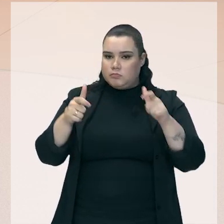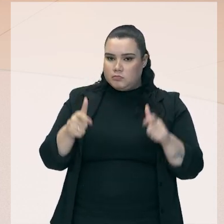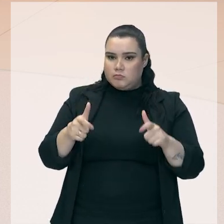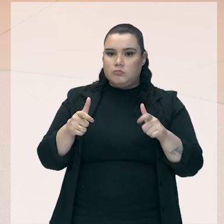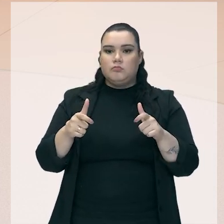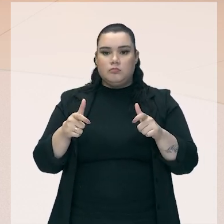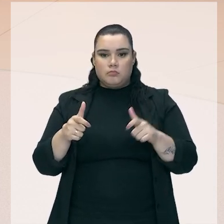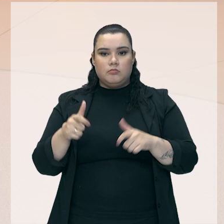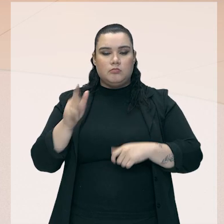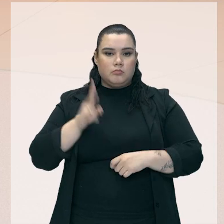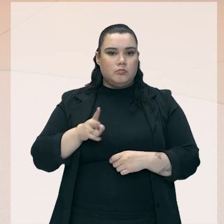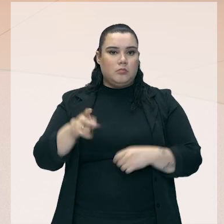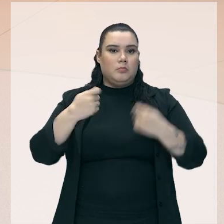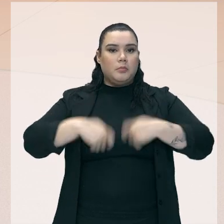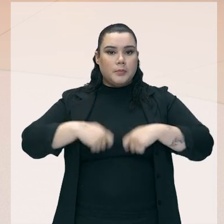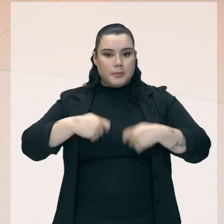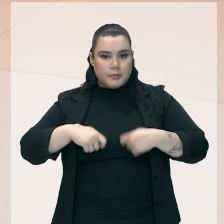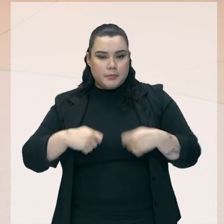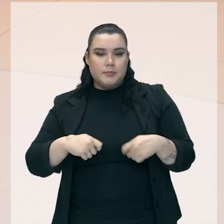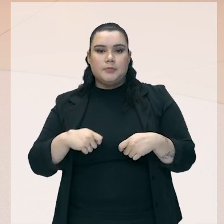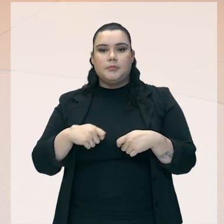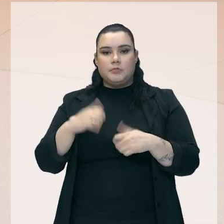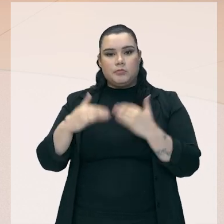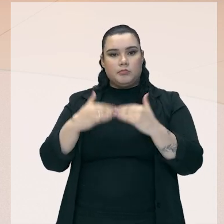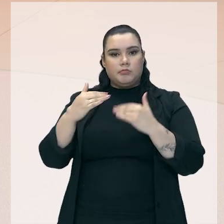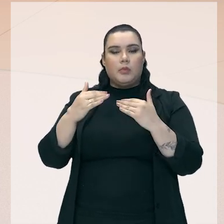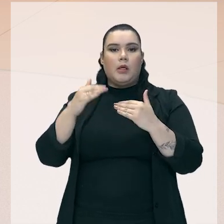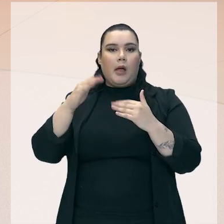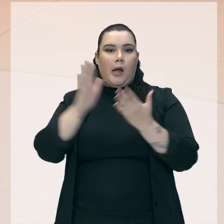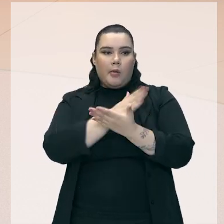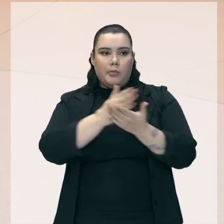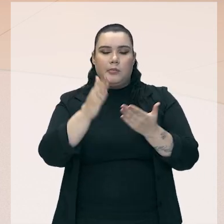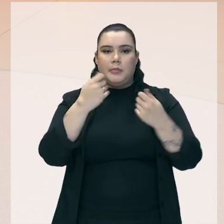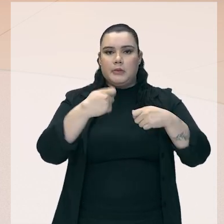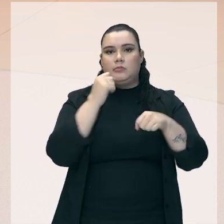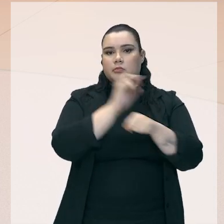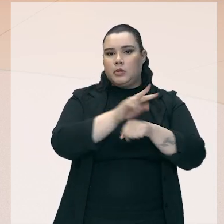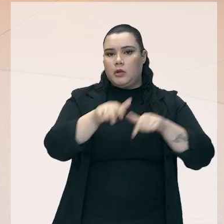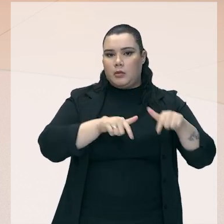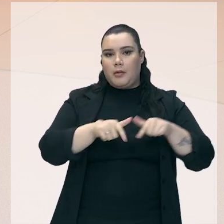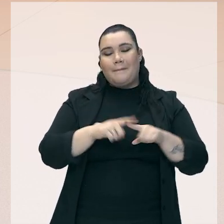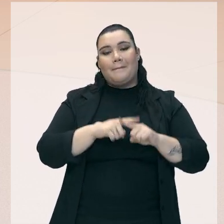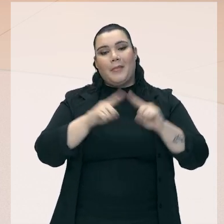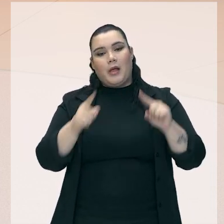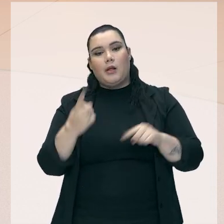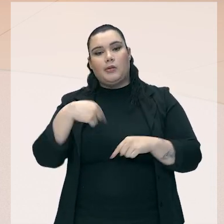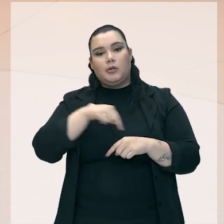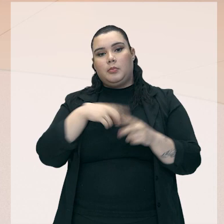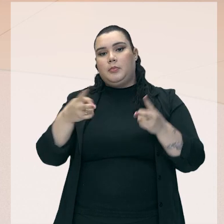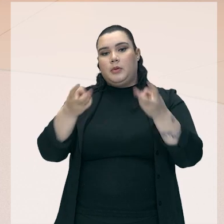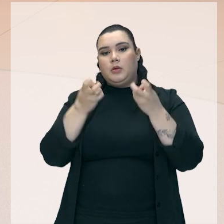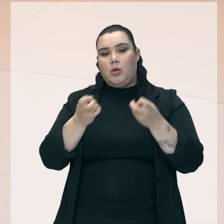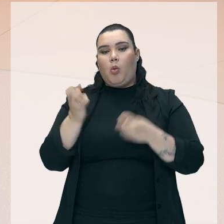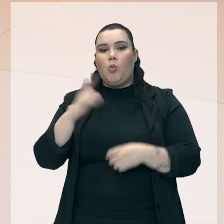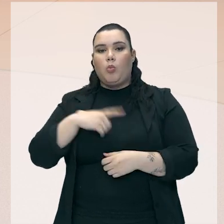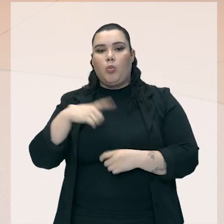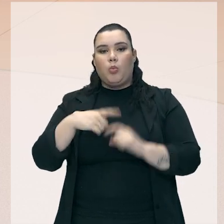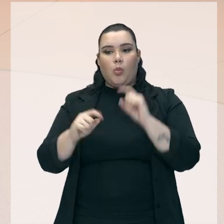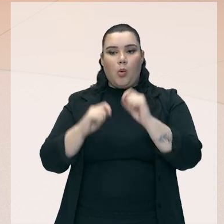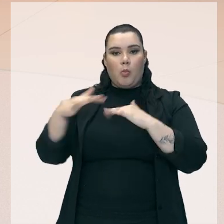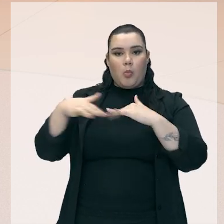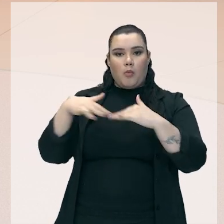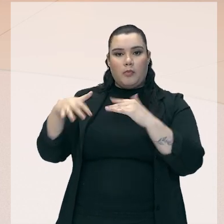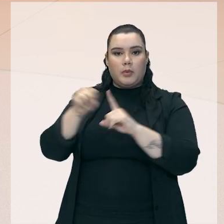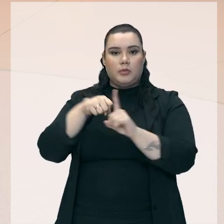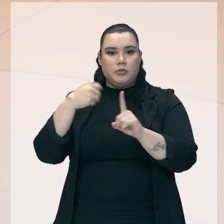que estão necessitando aí desses empregos. E, por outro lado, a gente está vendo um movimento muito grande,